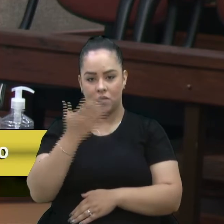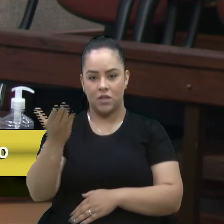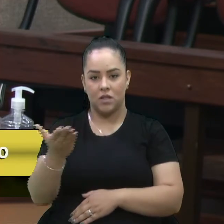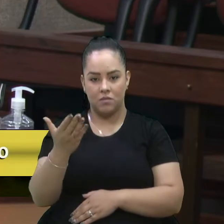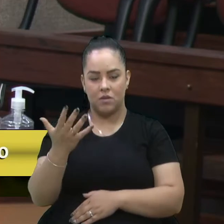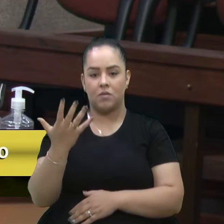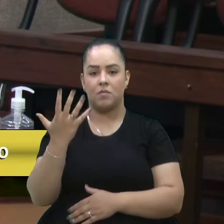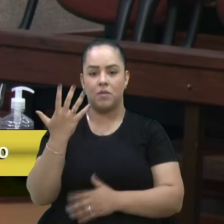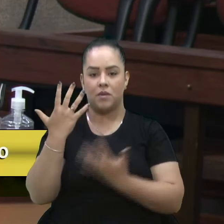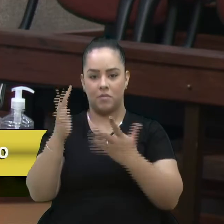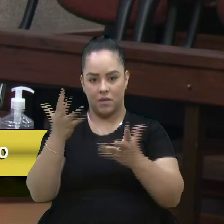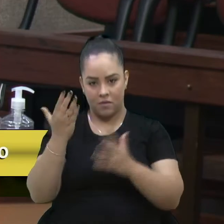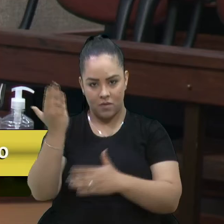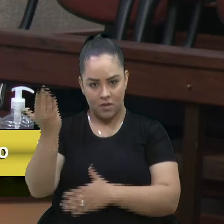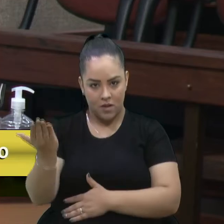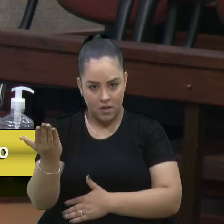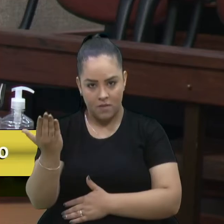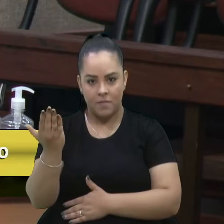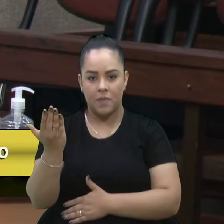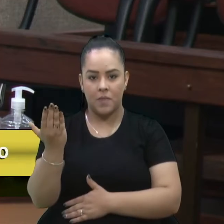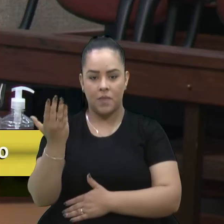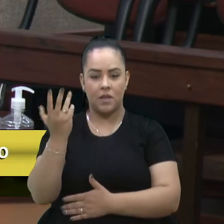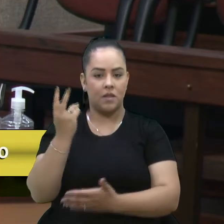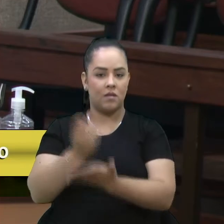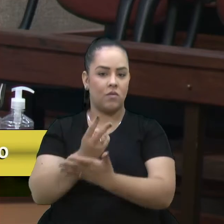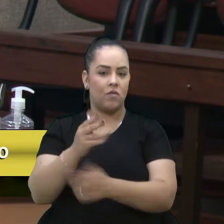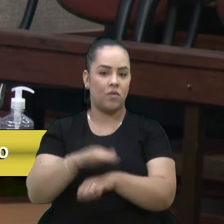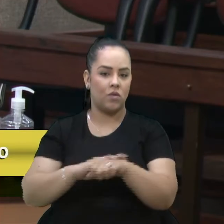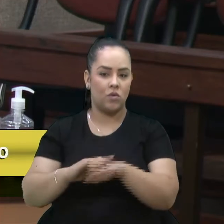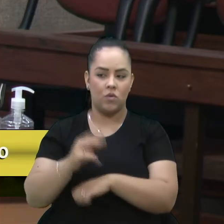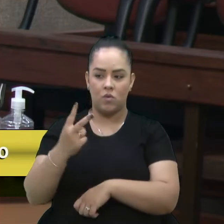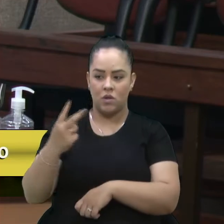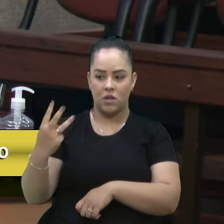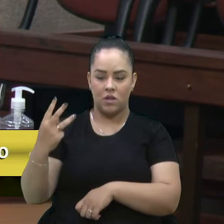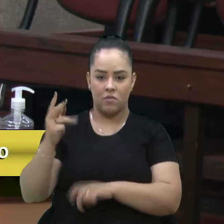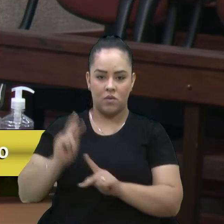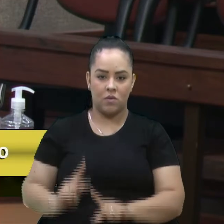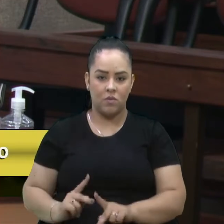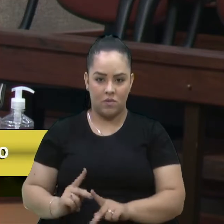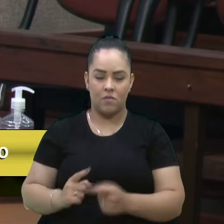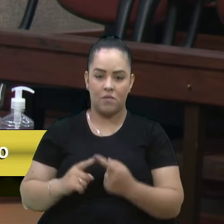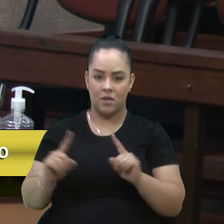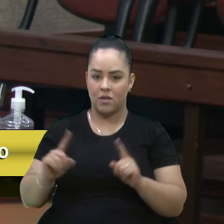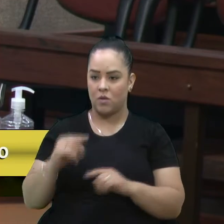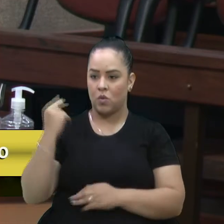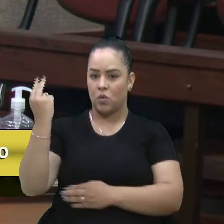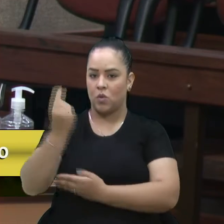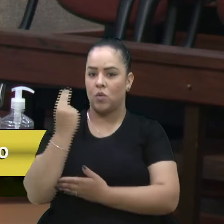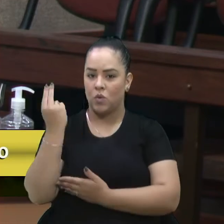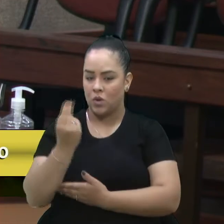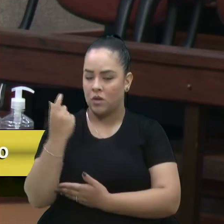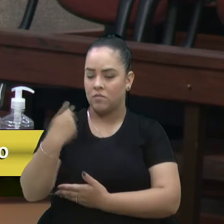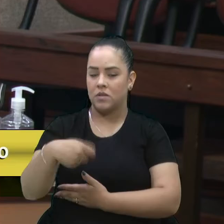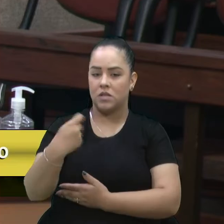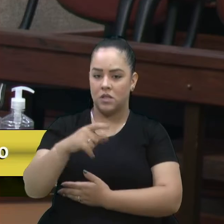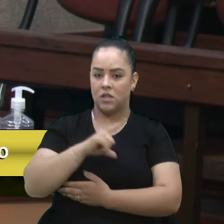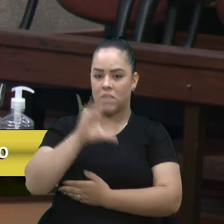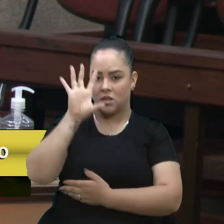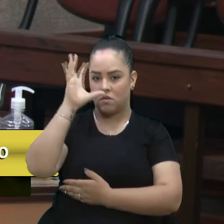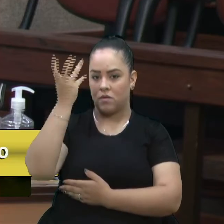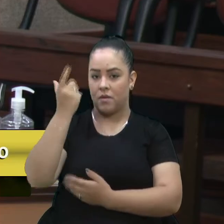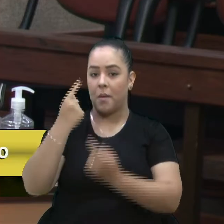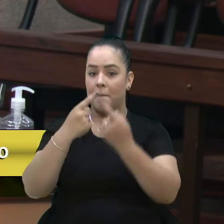lhe parabenizar. Como o senhor falou, o senhor tentou falar com duas, três pessoas, mas viu que realmente ali é uma situação gravíssima que precisa de resolução.